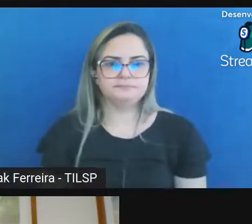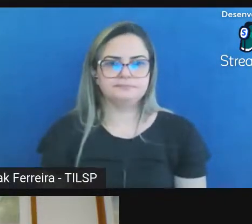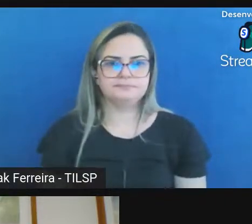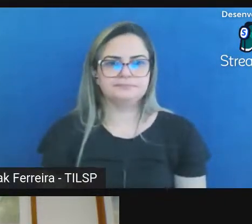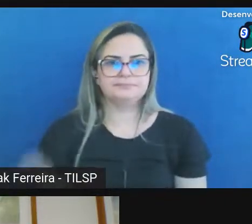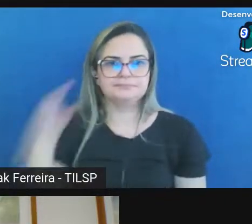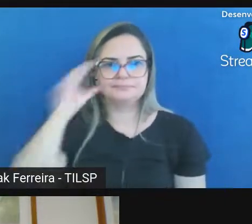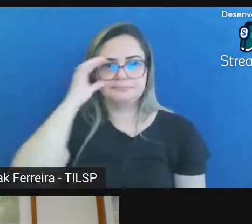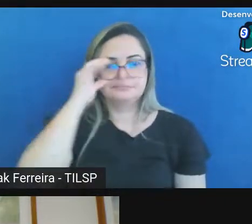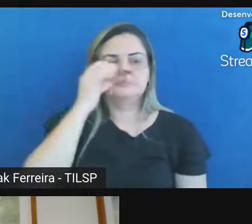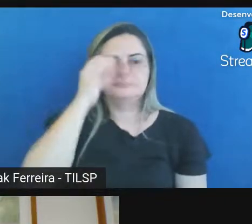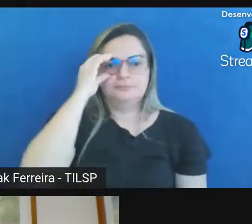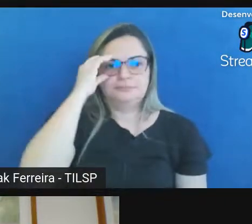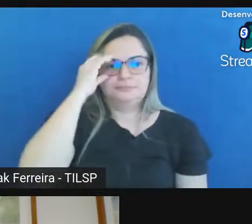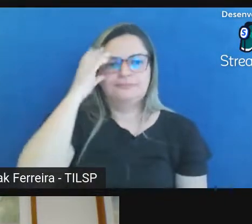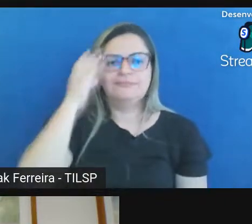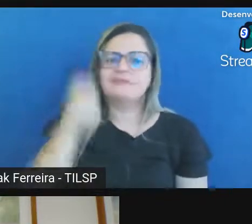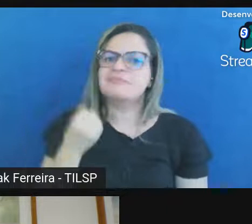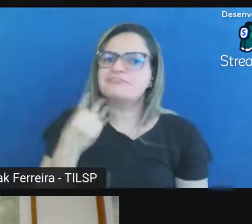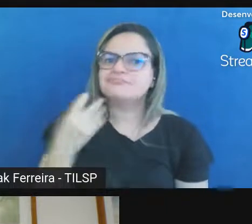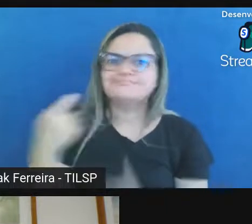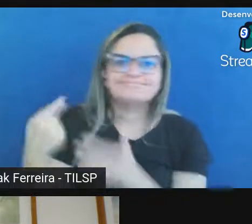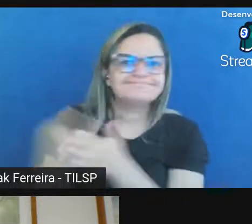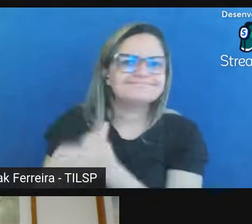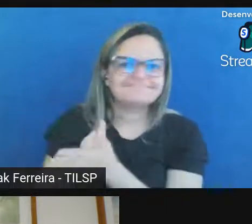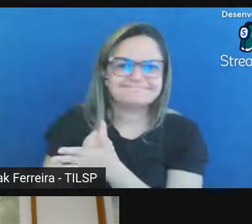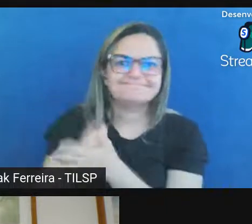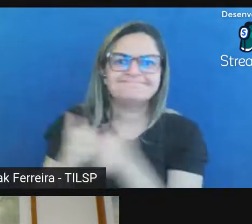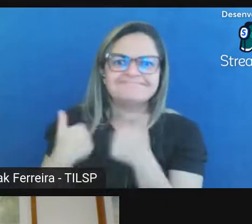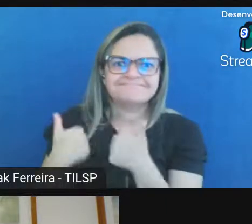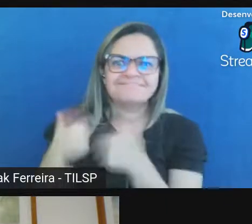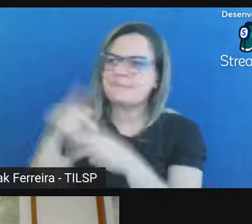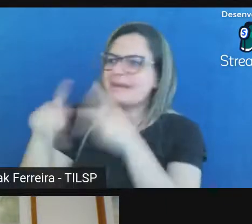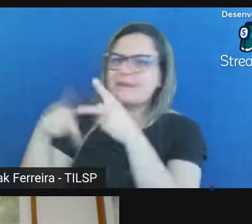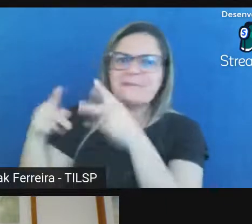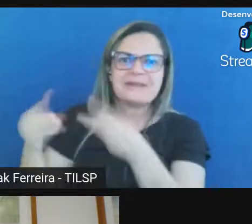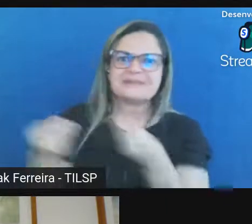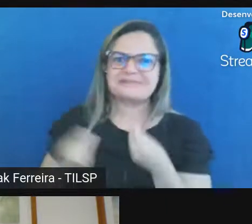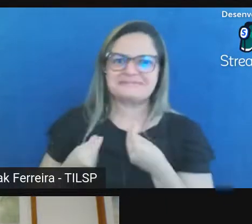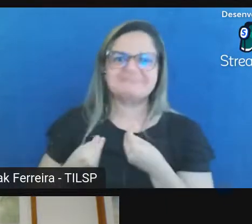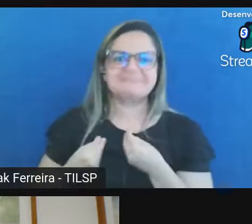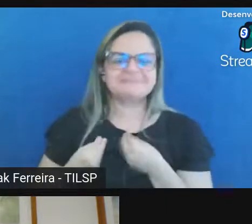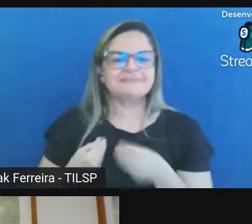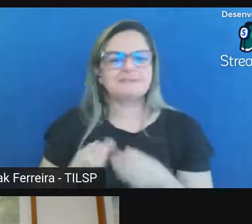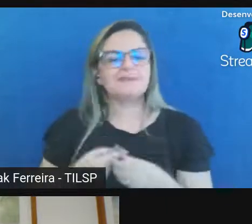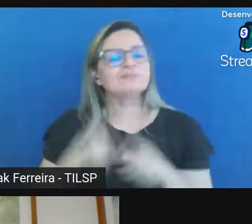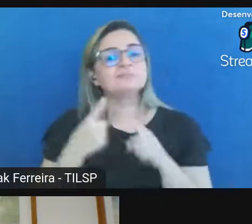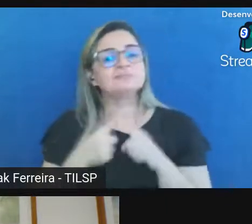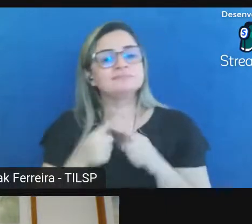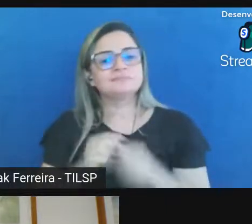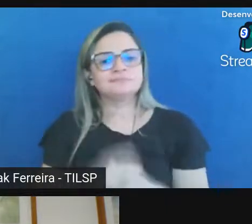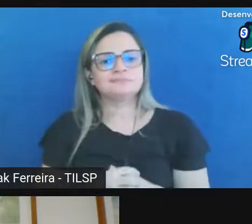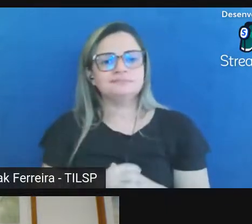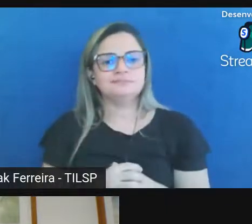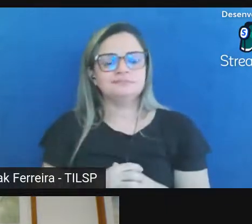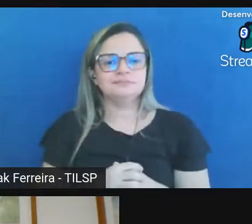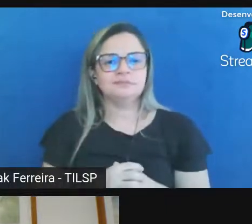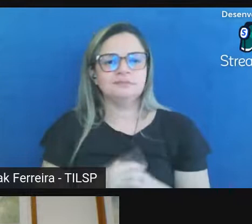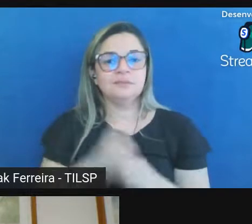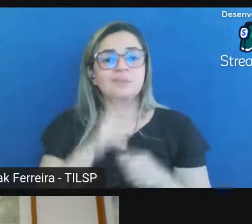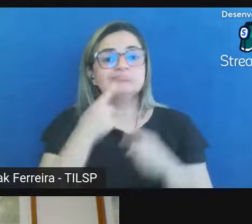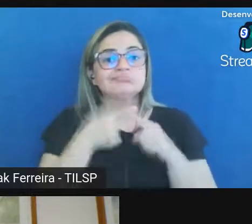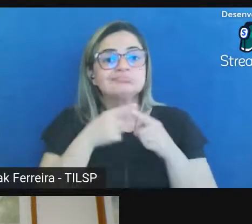pergunta que presente não é bela é presente porque o documento